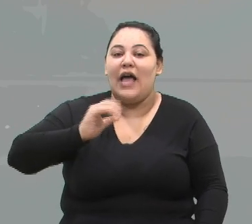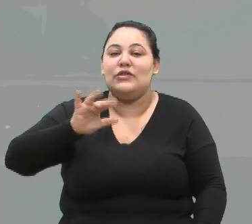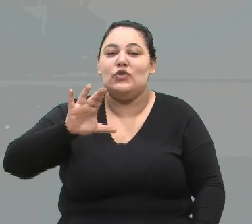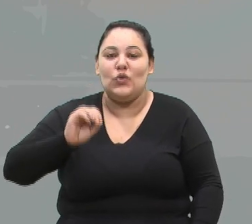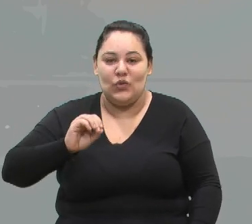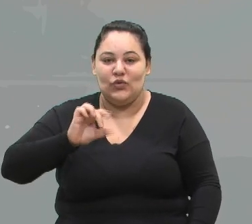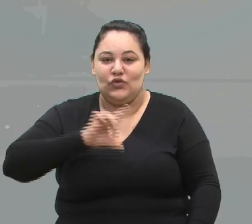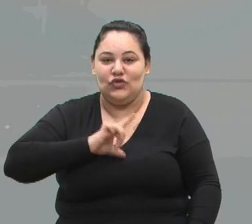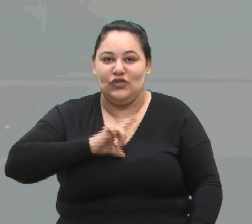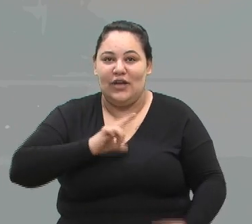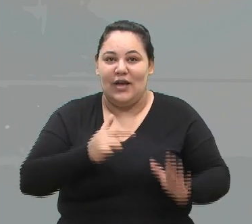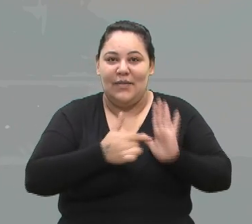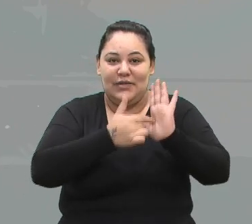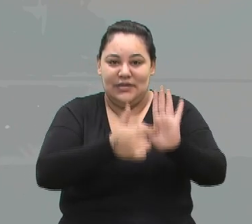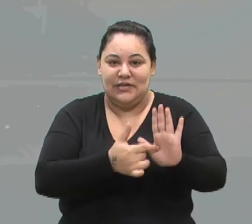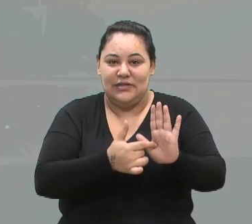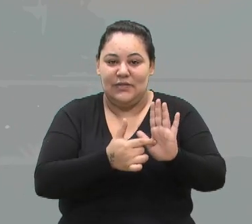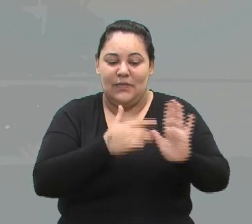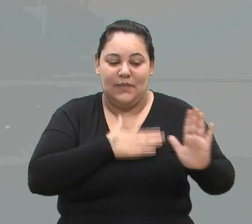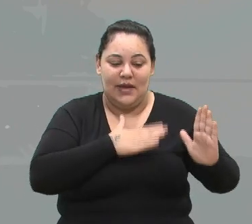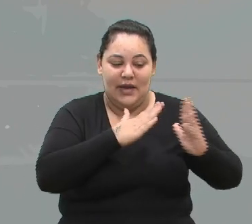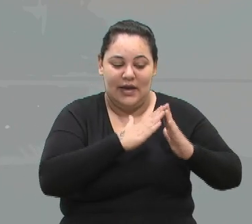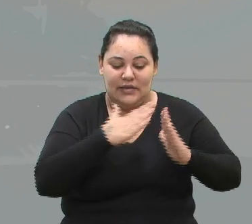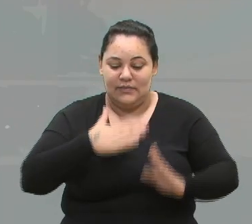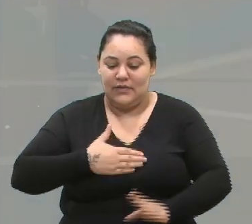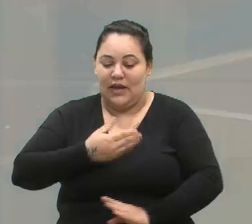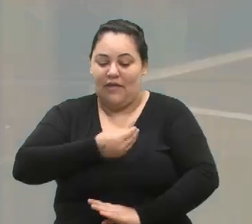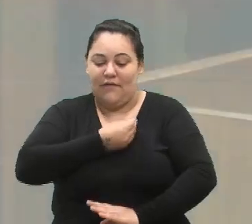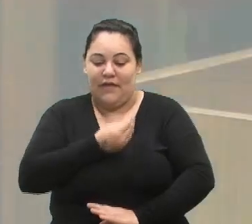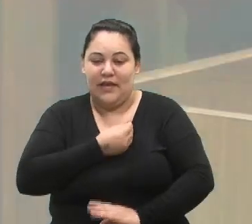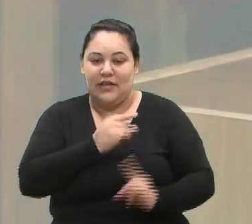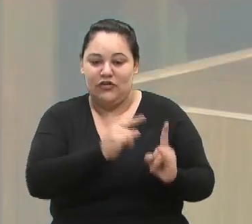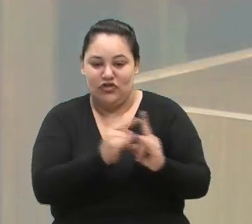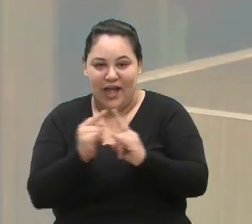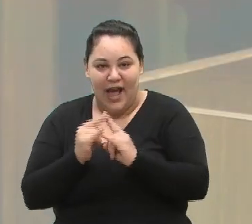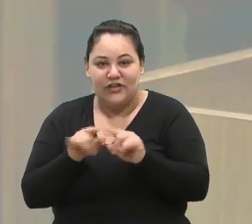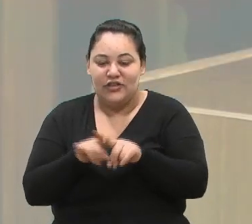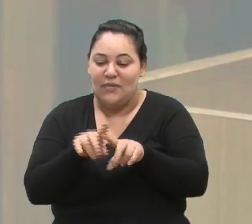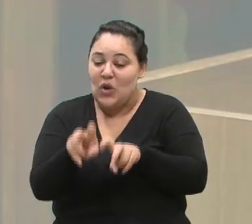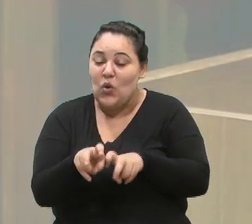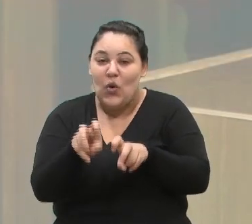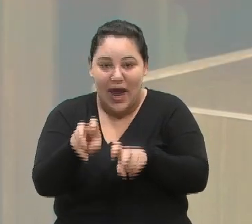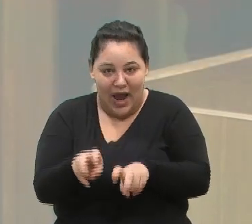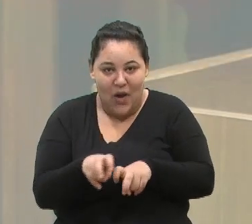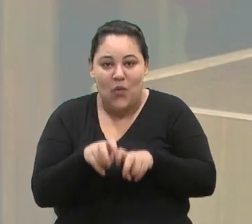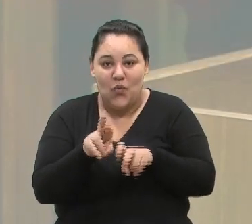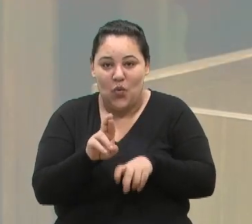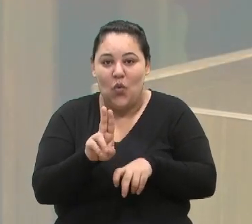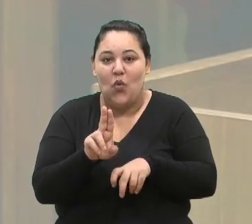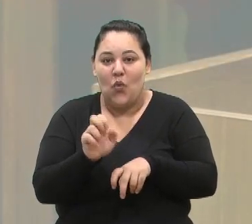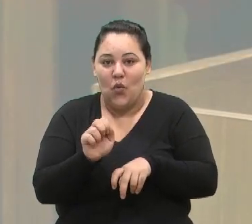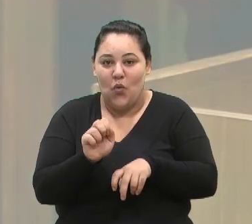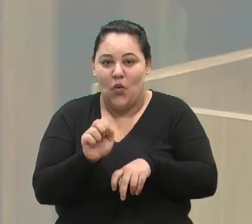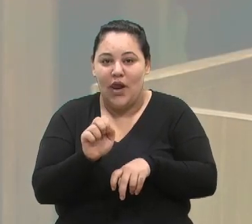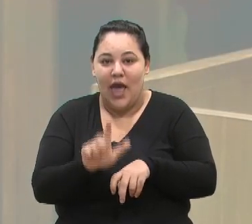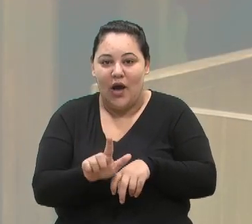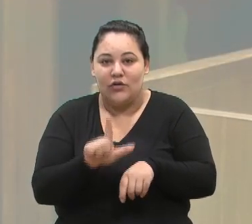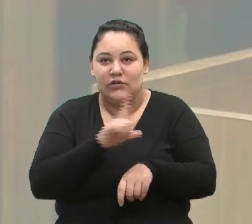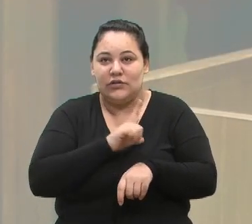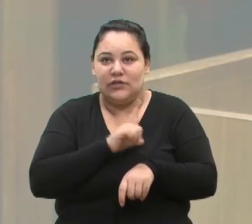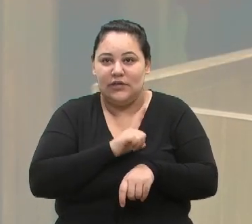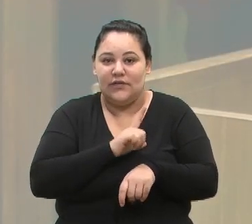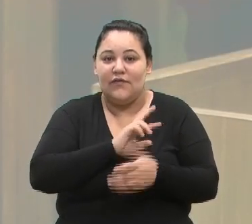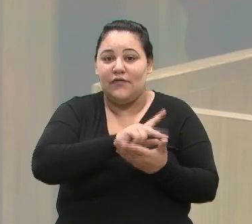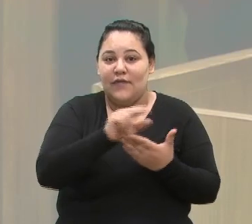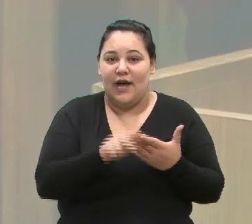da Minha Casa Minha Vida, entidades e também rural, onde 75 mil contemplados rural e 37